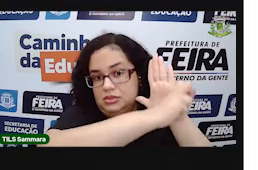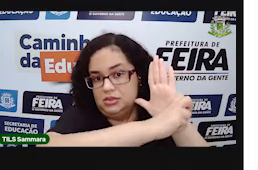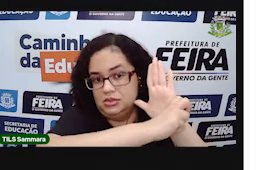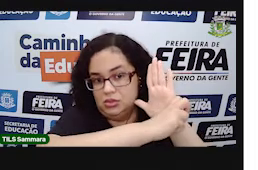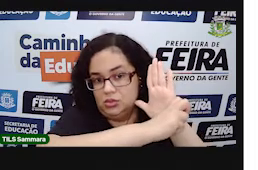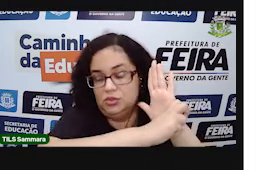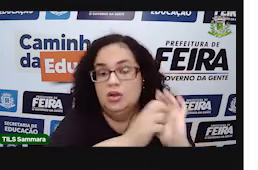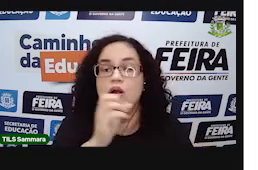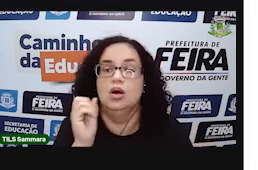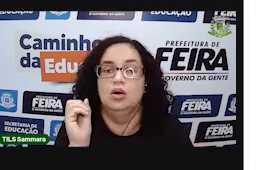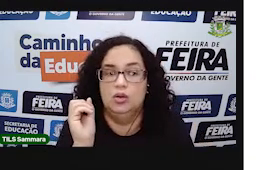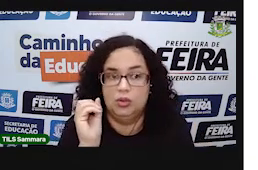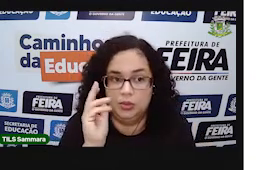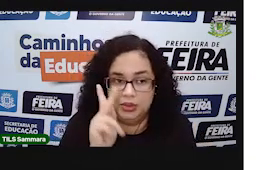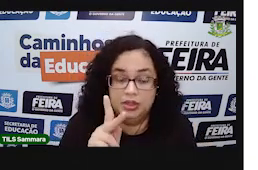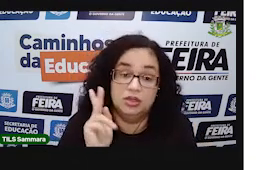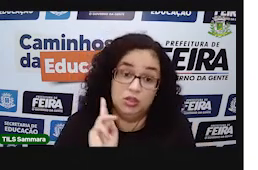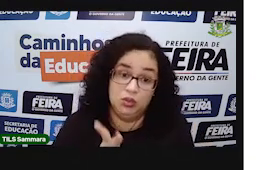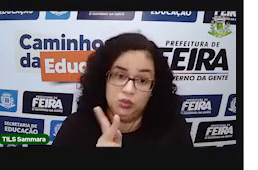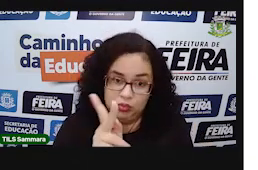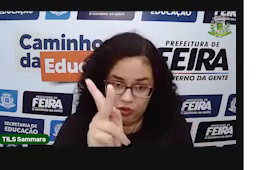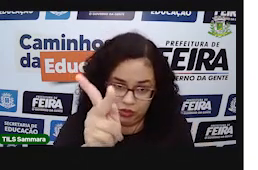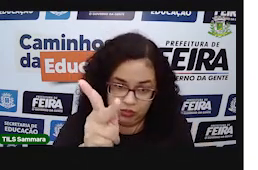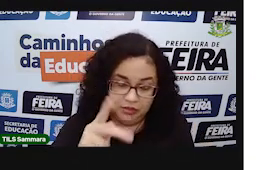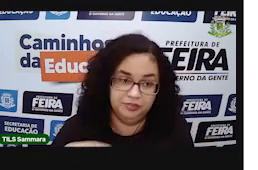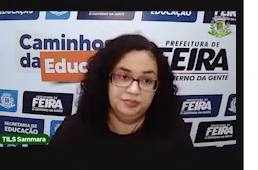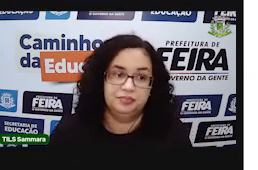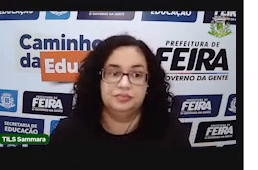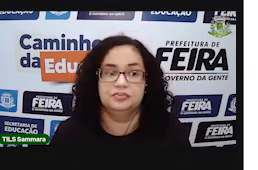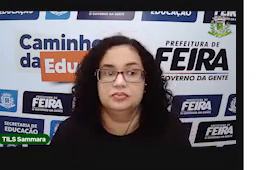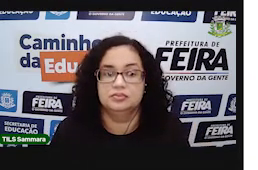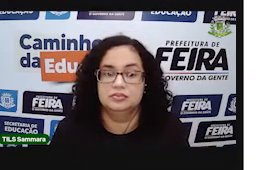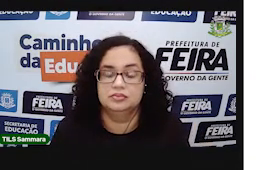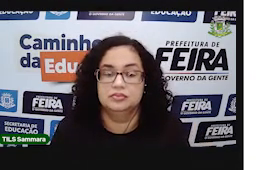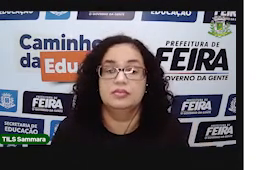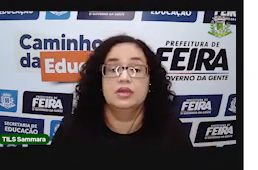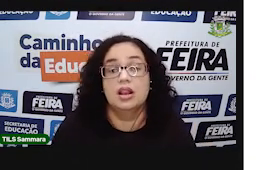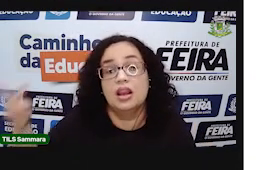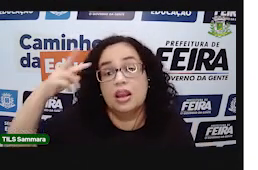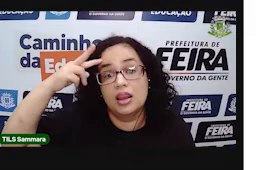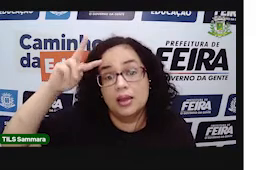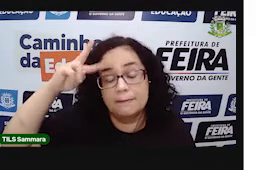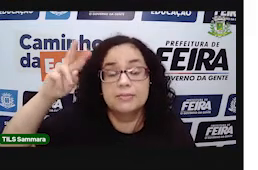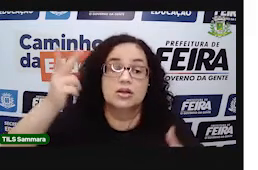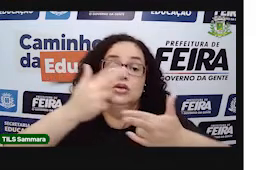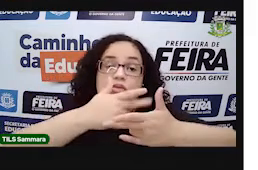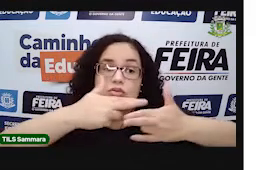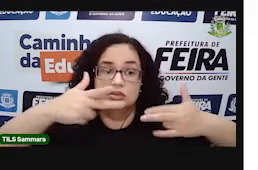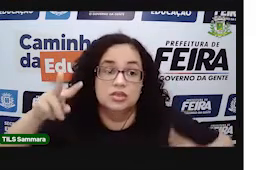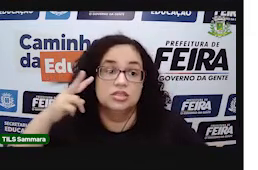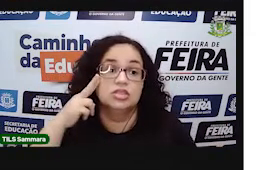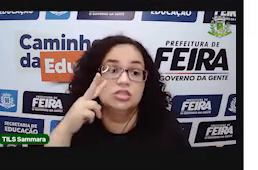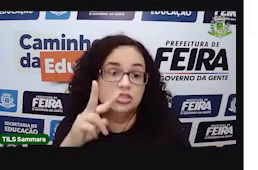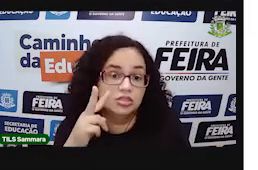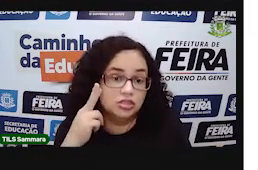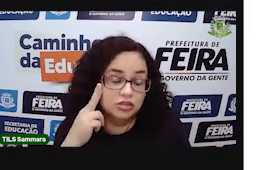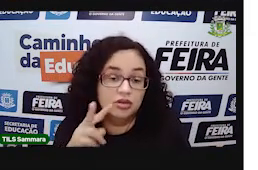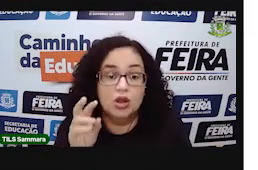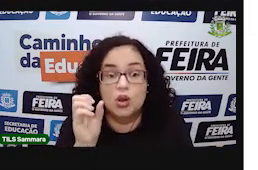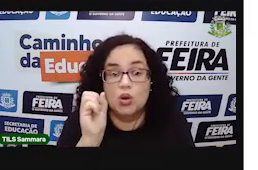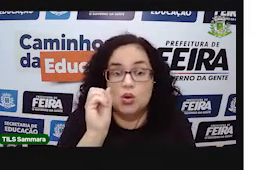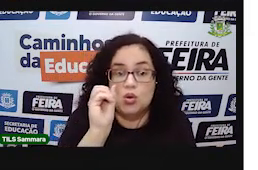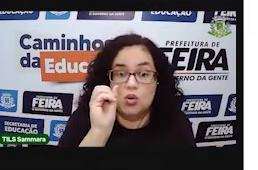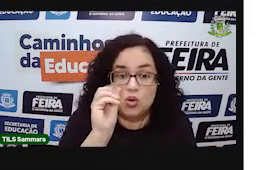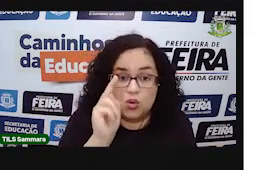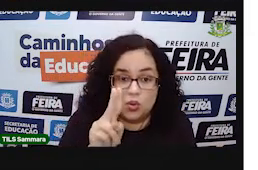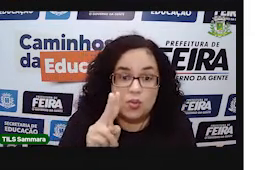base hexagonal também. Tá bom? Vamos avançando. Então vamos revisar as coisas que